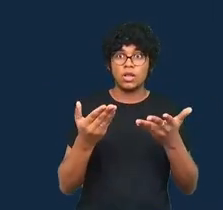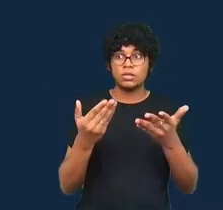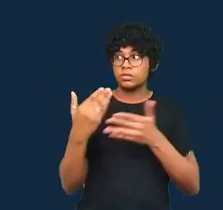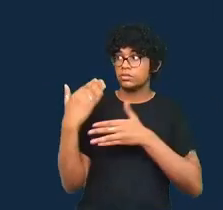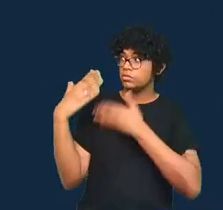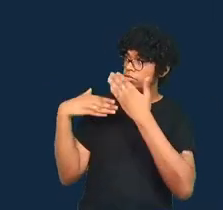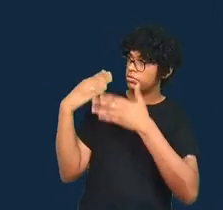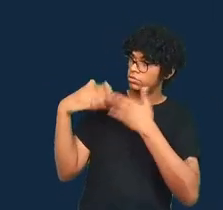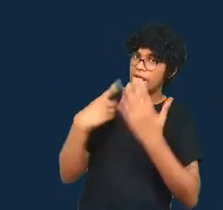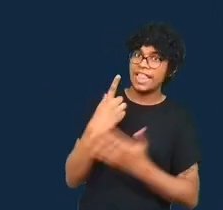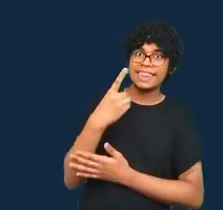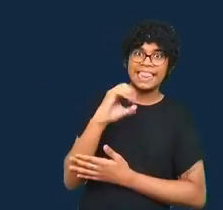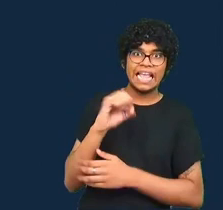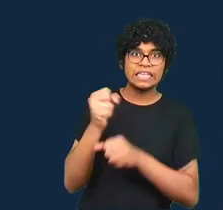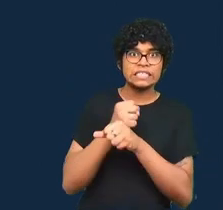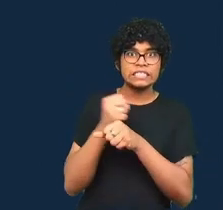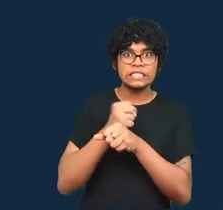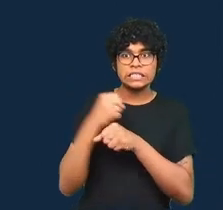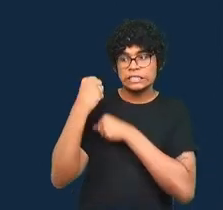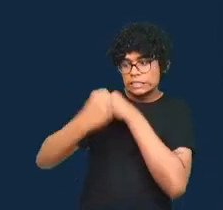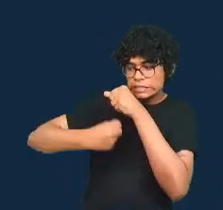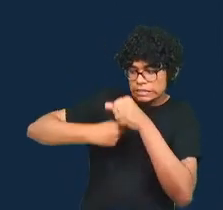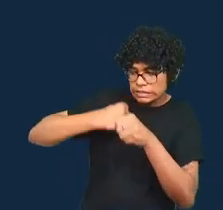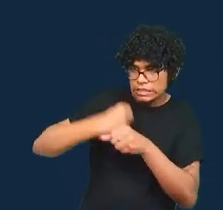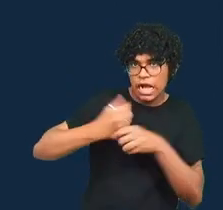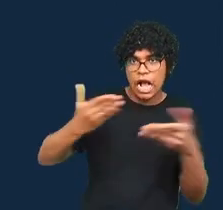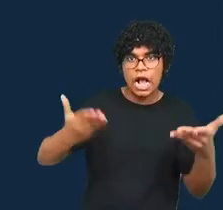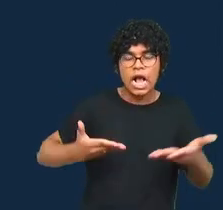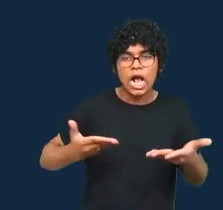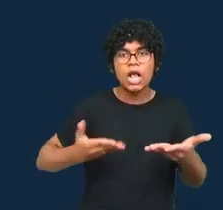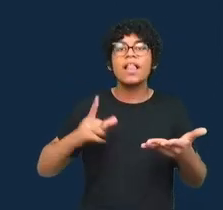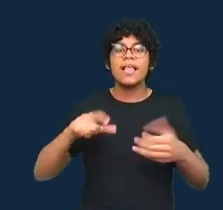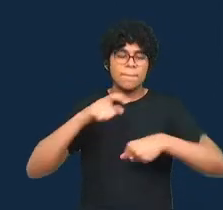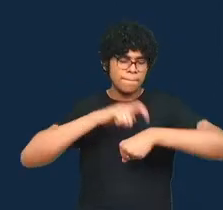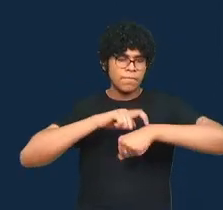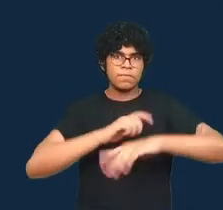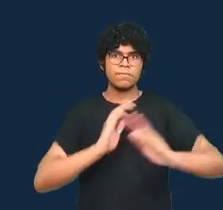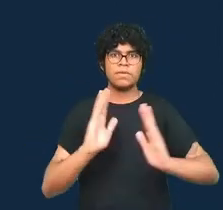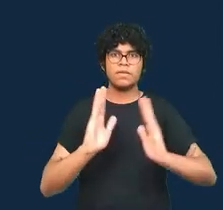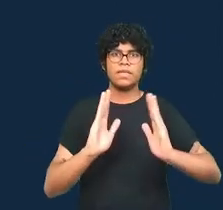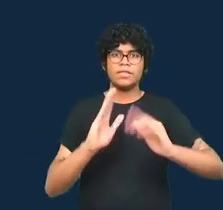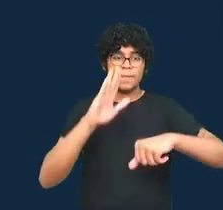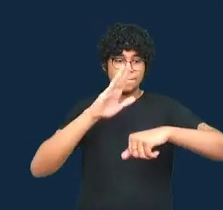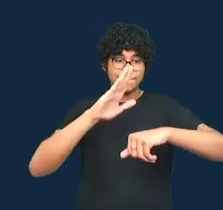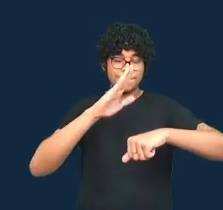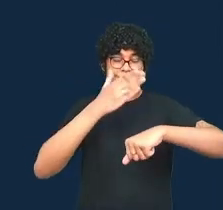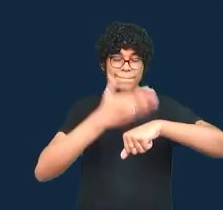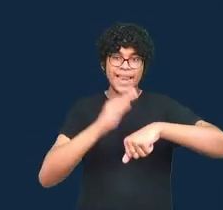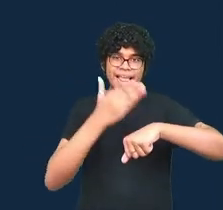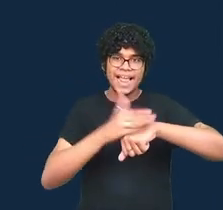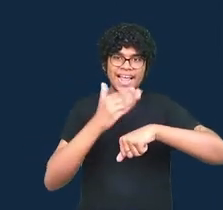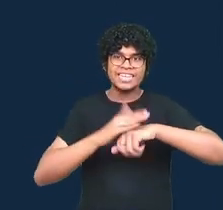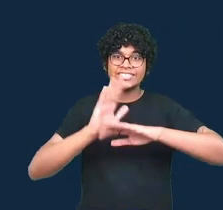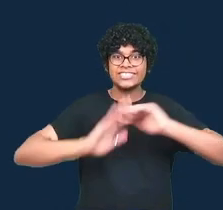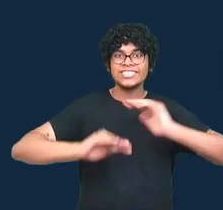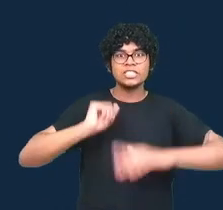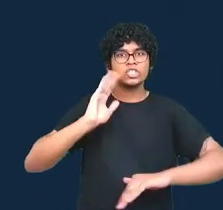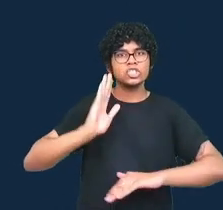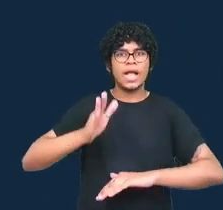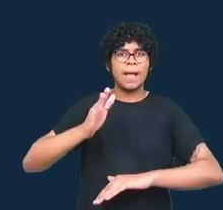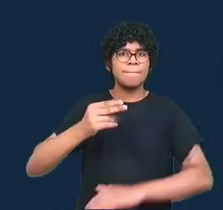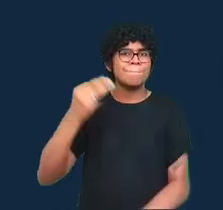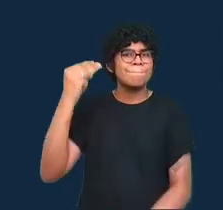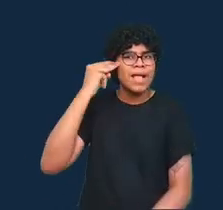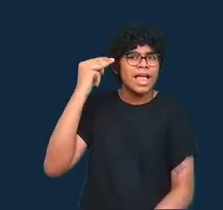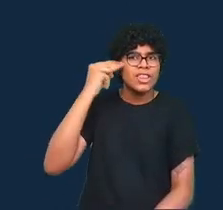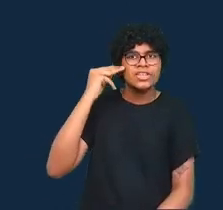depois, estamos num momento onde a prática está tanto mais estabelecida, mais amadurecida, mas